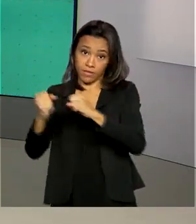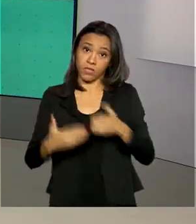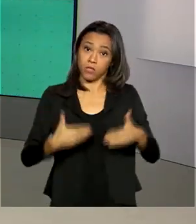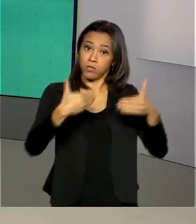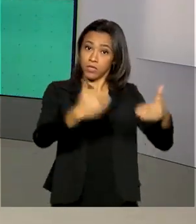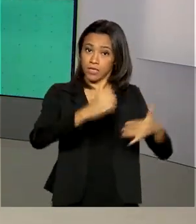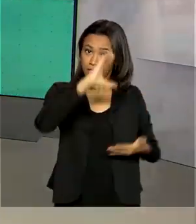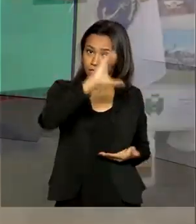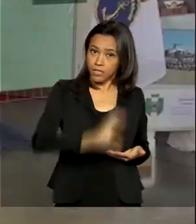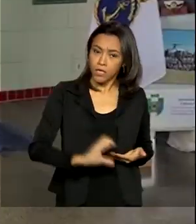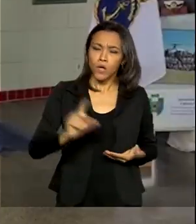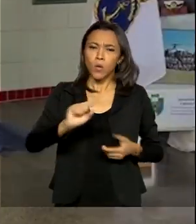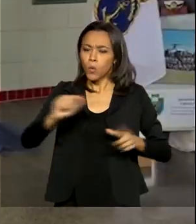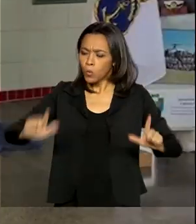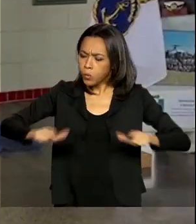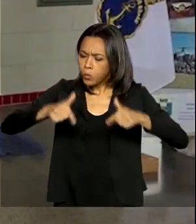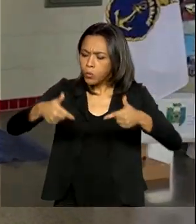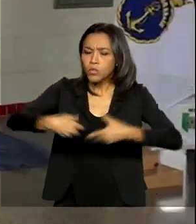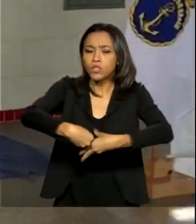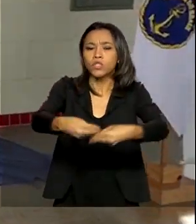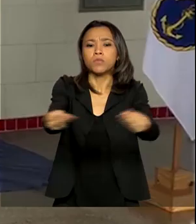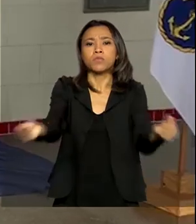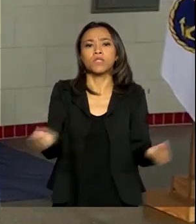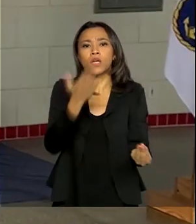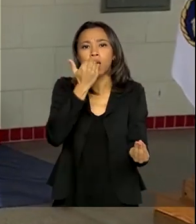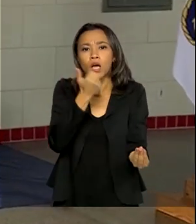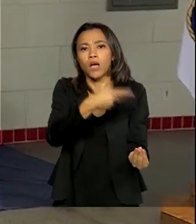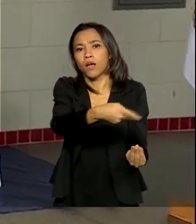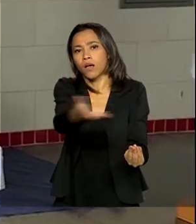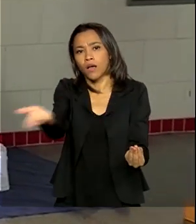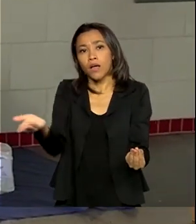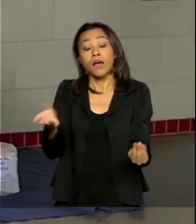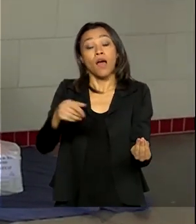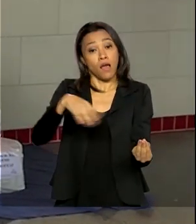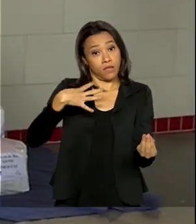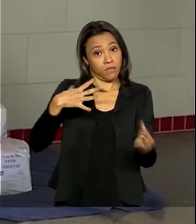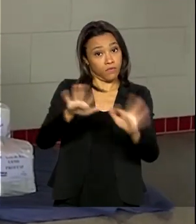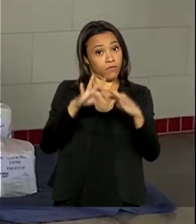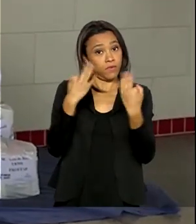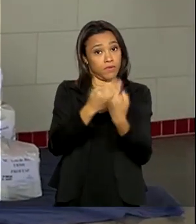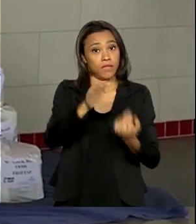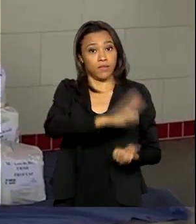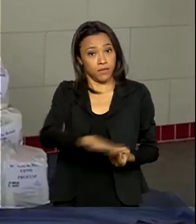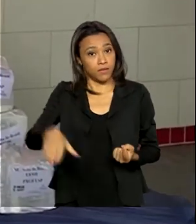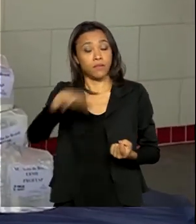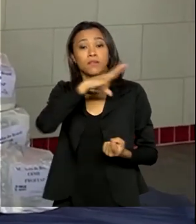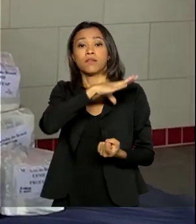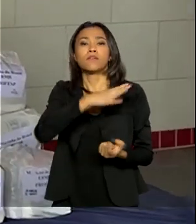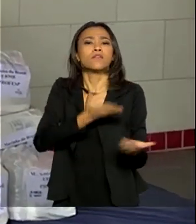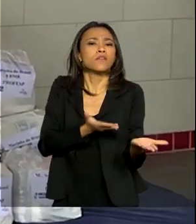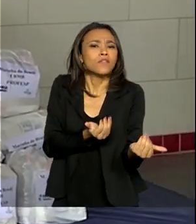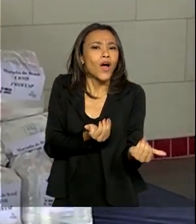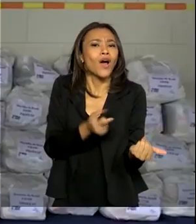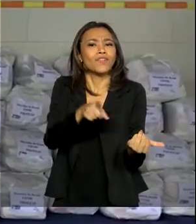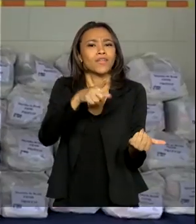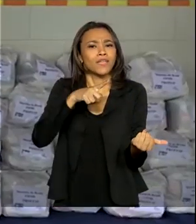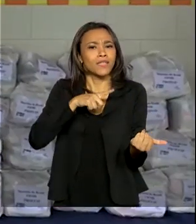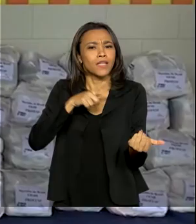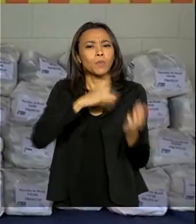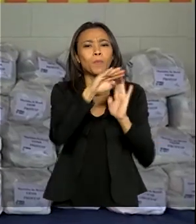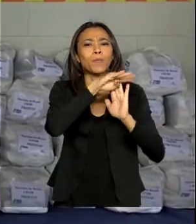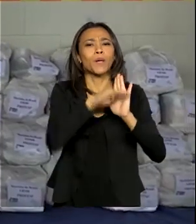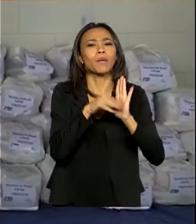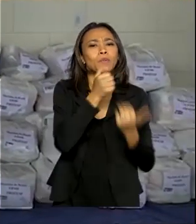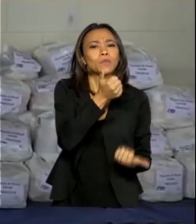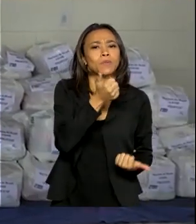passaram a distribuir kits de alimentação às famílias das crianças e jovens atendidos pelo programa Forças no Esporte.